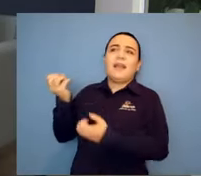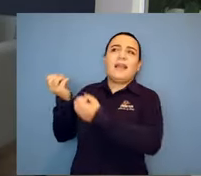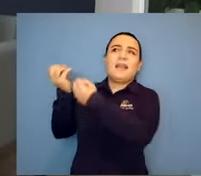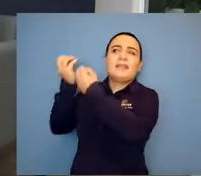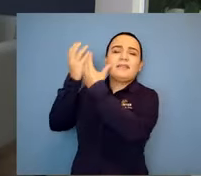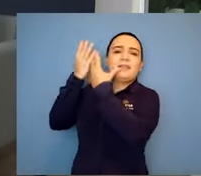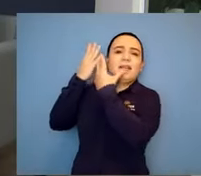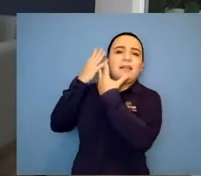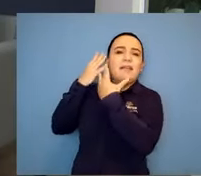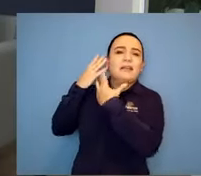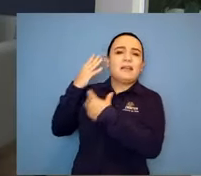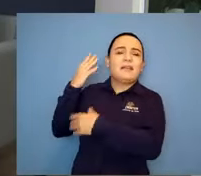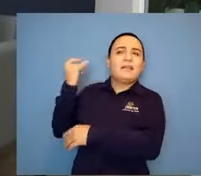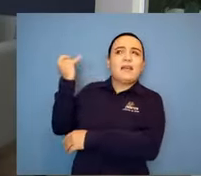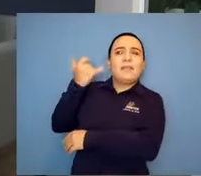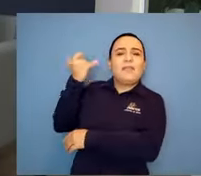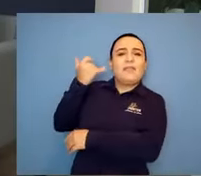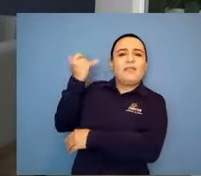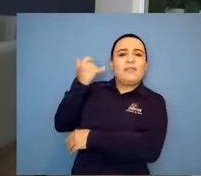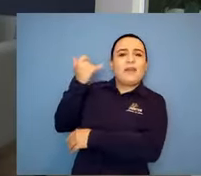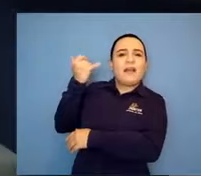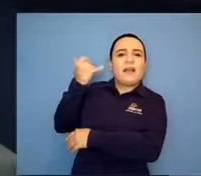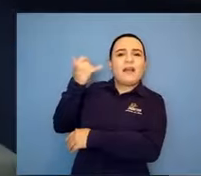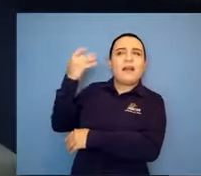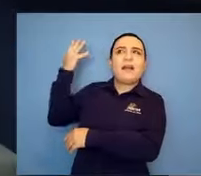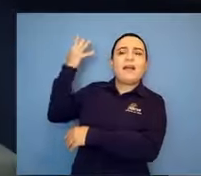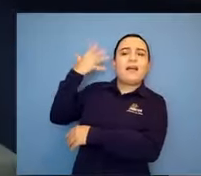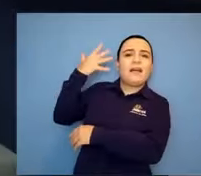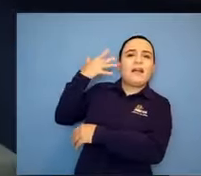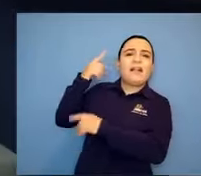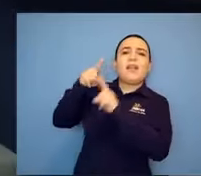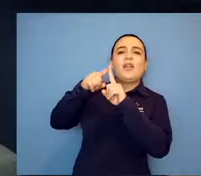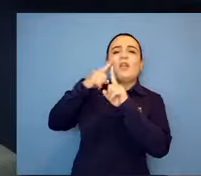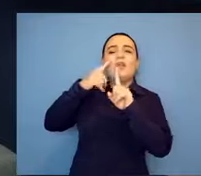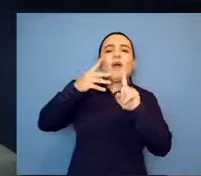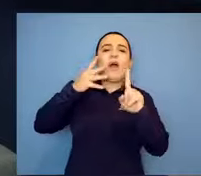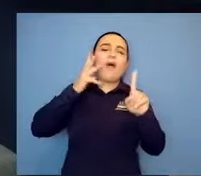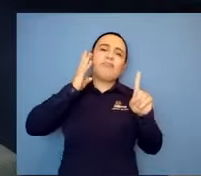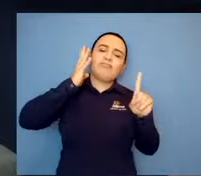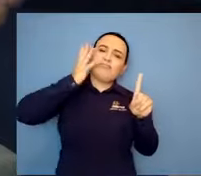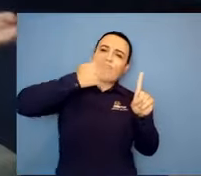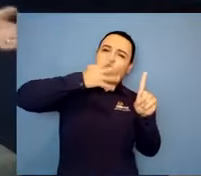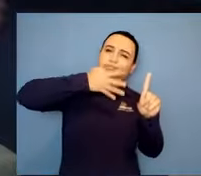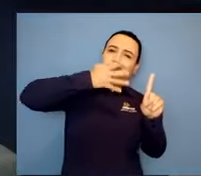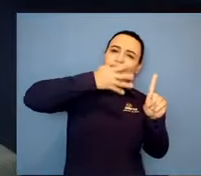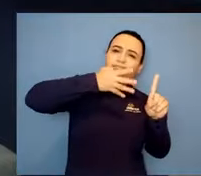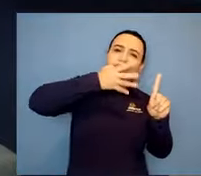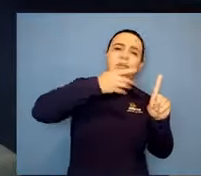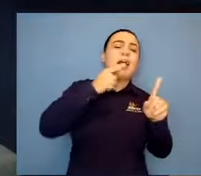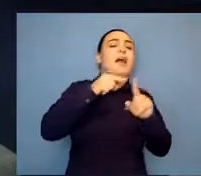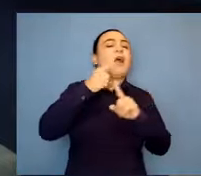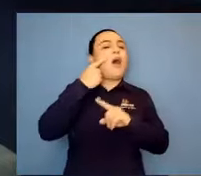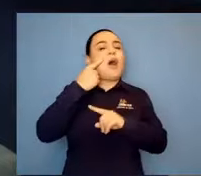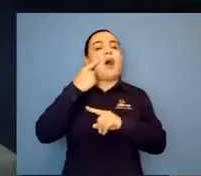conversaram comigo, mas eu não lembro, né? Linda, não, eu conheço o trabalho. Aí, o eu faço, né? Ah, pego lá o Pix